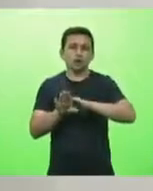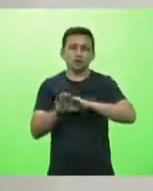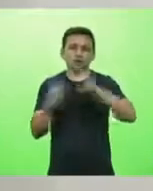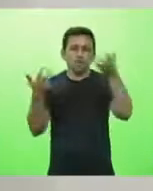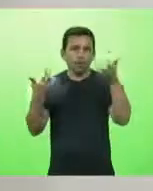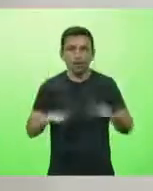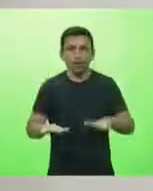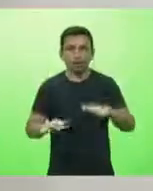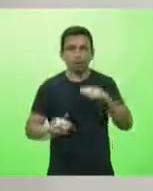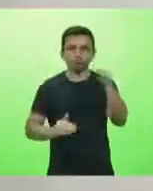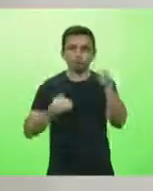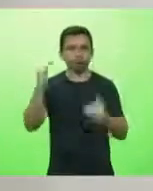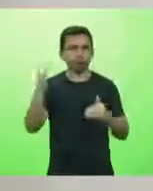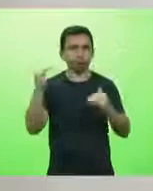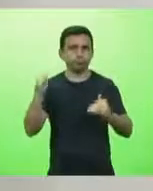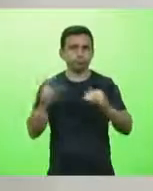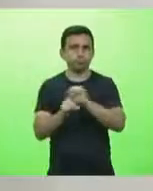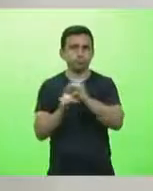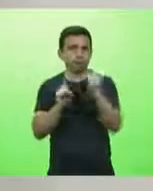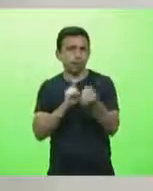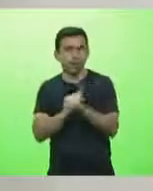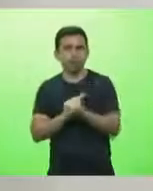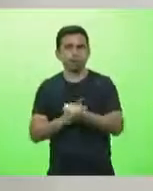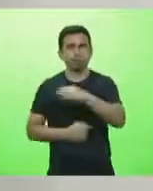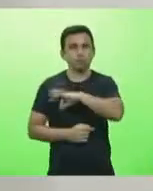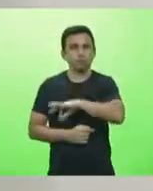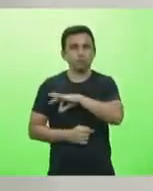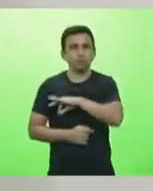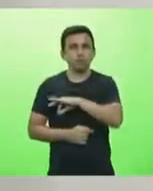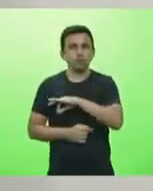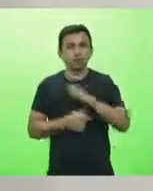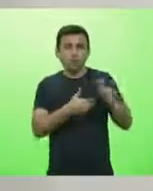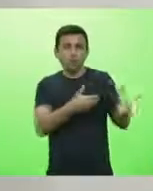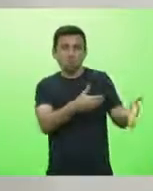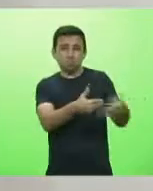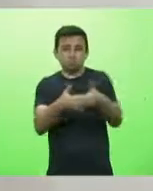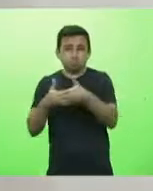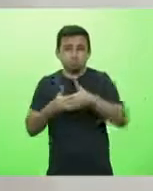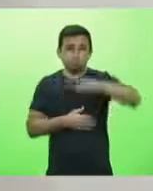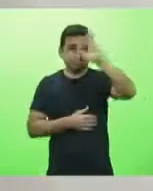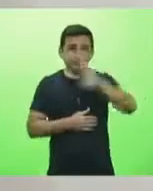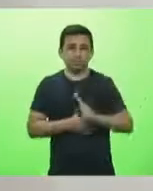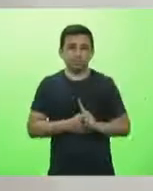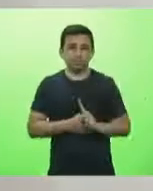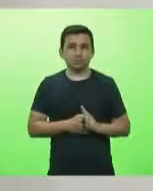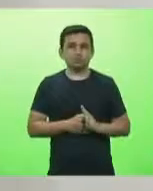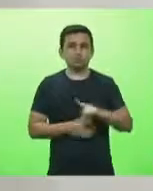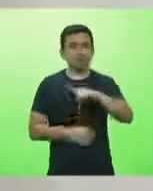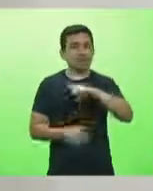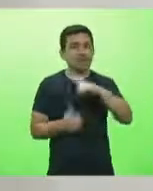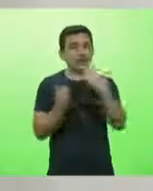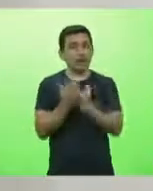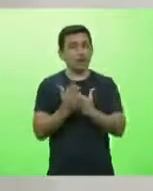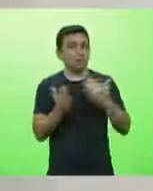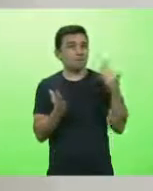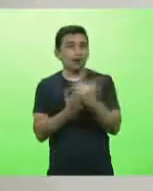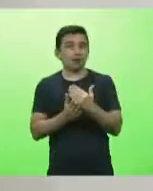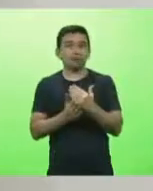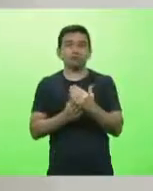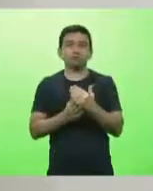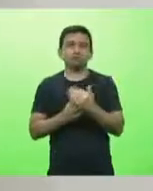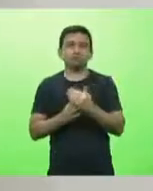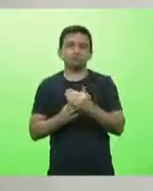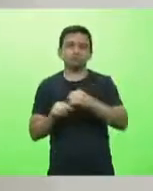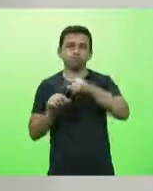social, a desigualdade de renda. Bom, o lockdown no Brasil tem acirrado, aumentado a